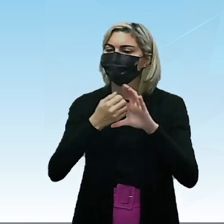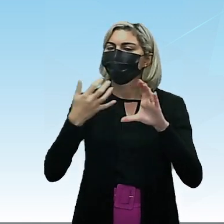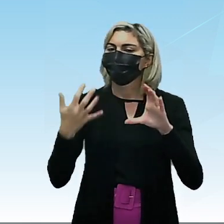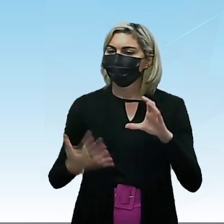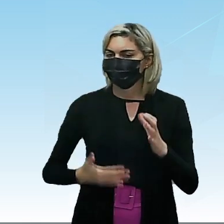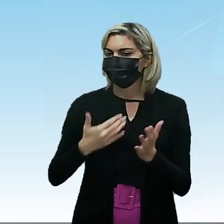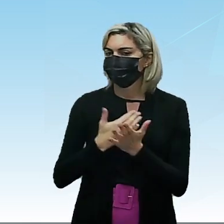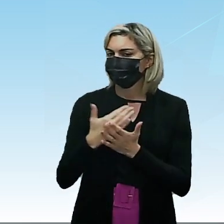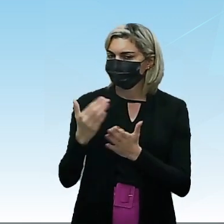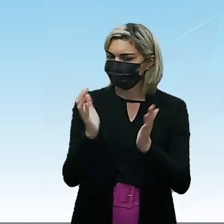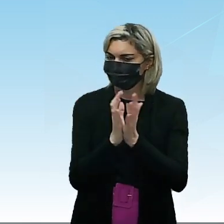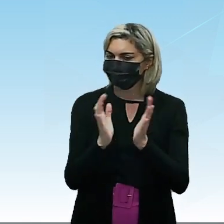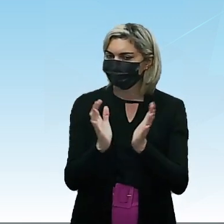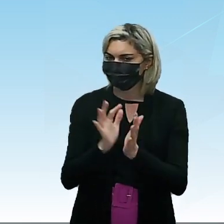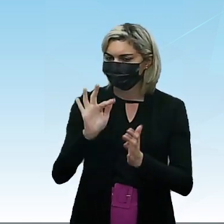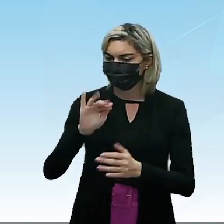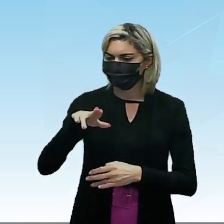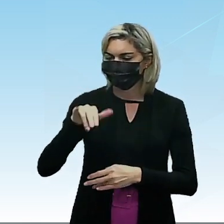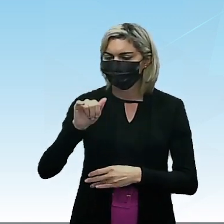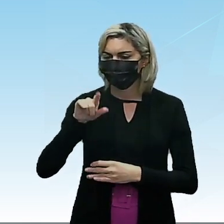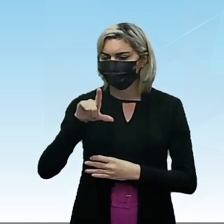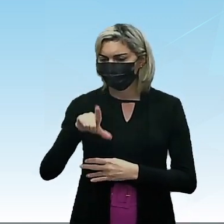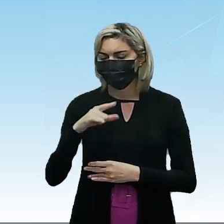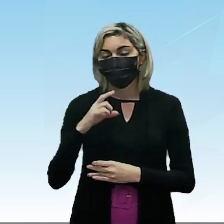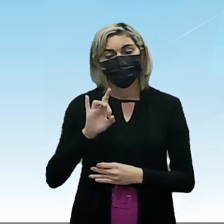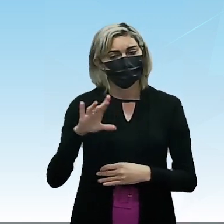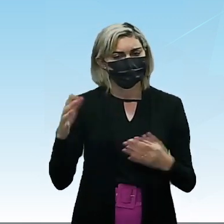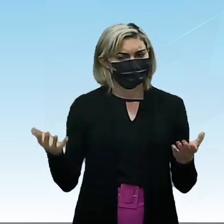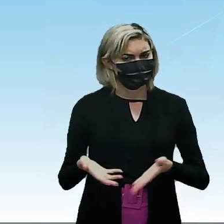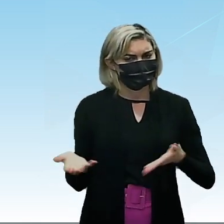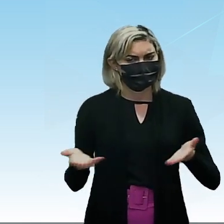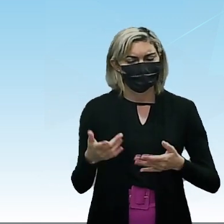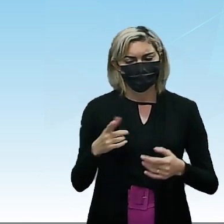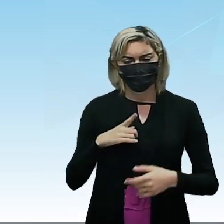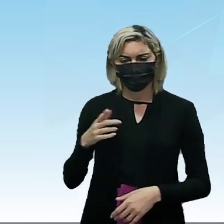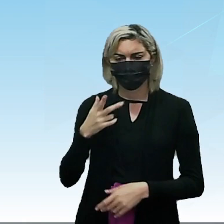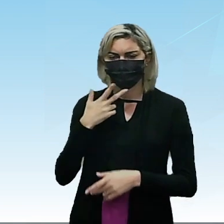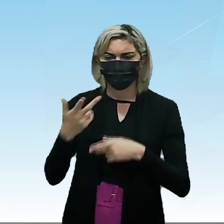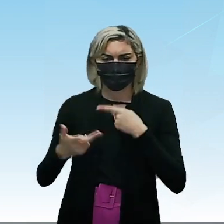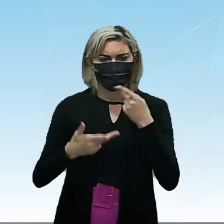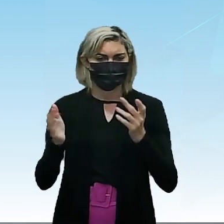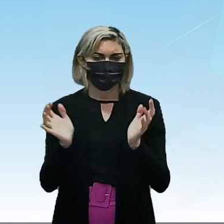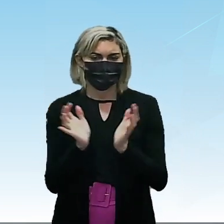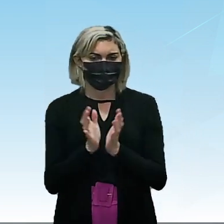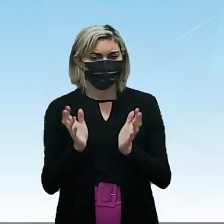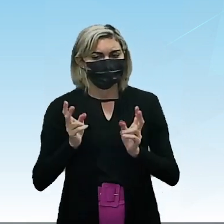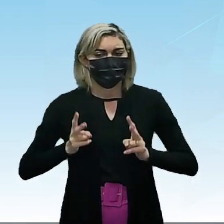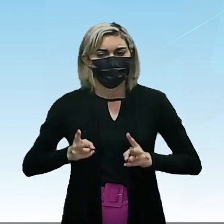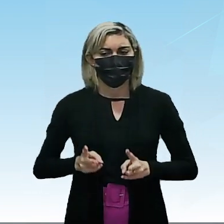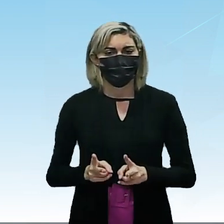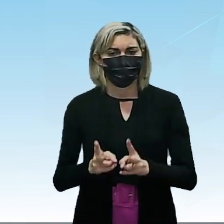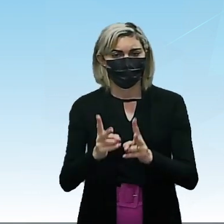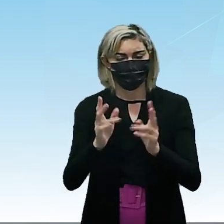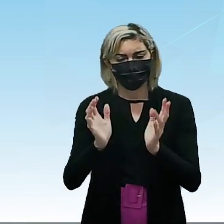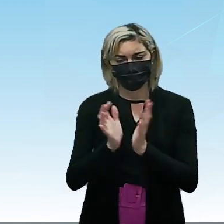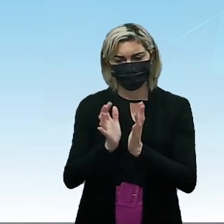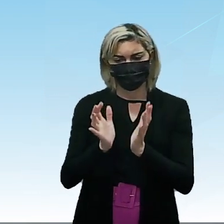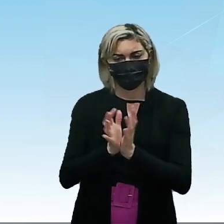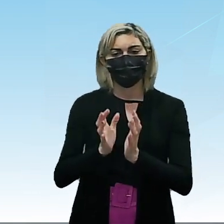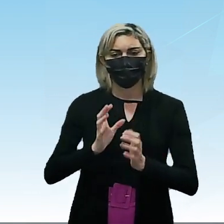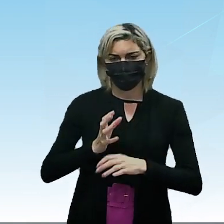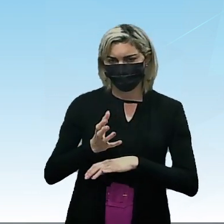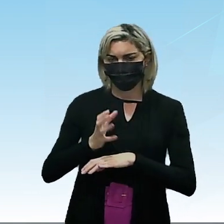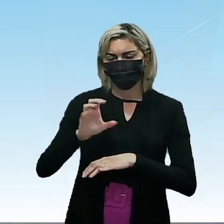iniciais desses grupos funcionais. Só que agora, eu quero falar de grupo... Vou continuar falando de grupos funcionais